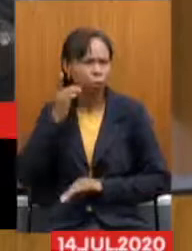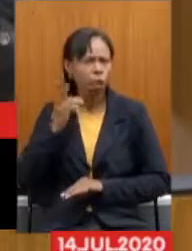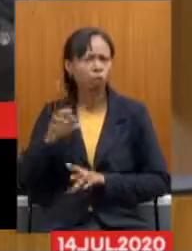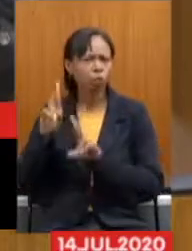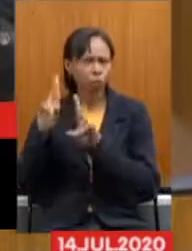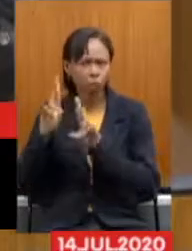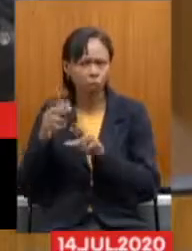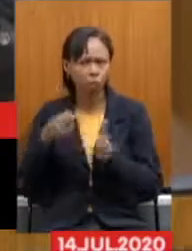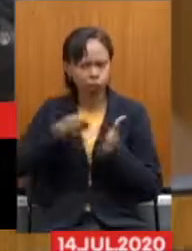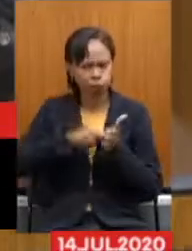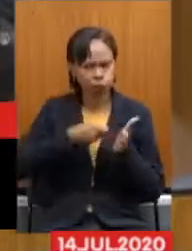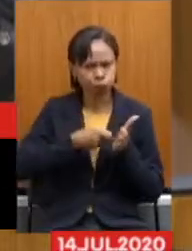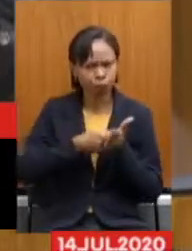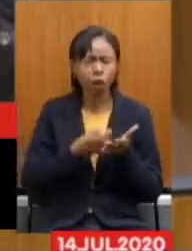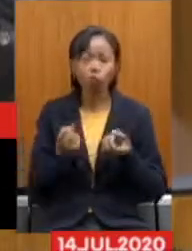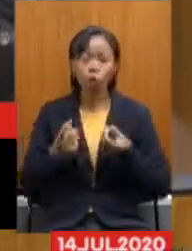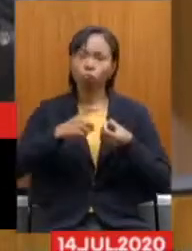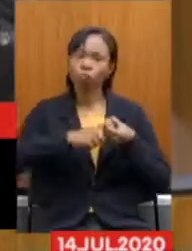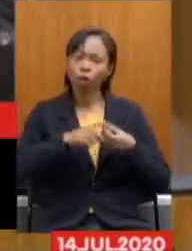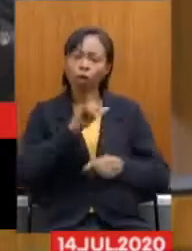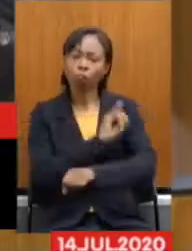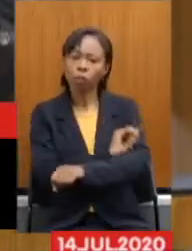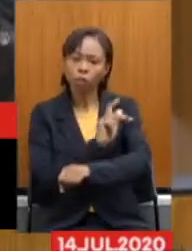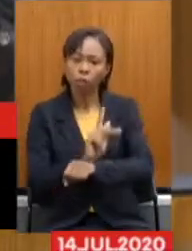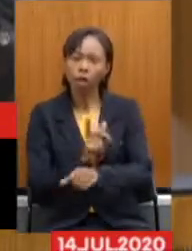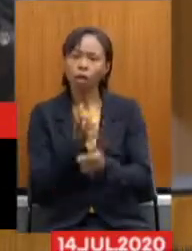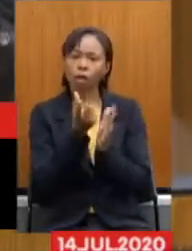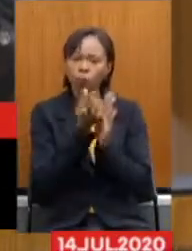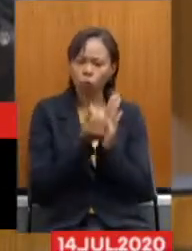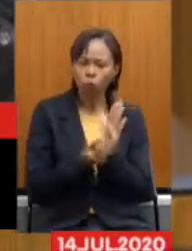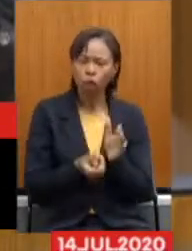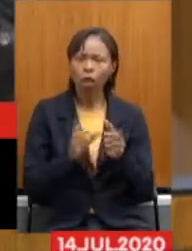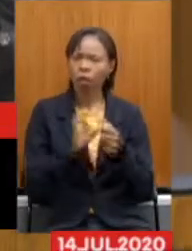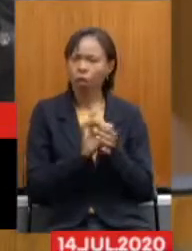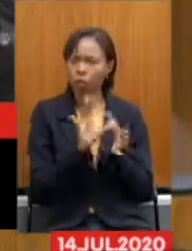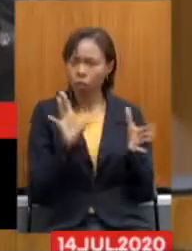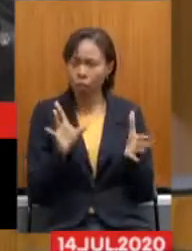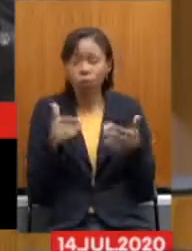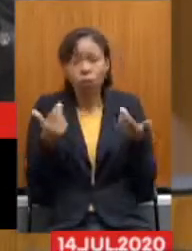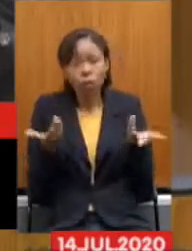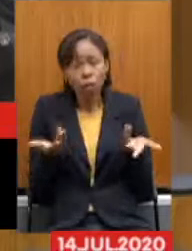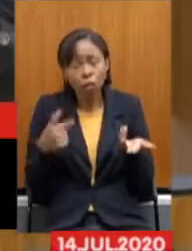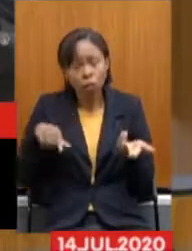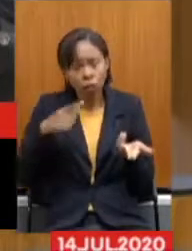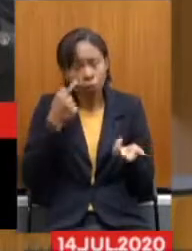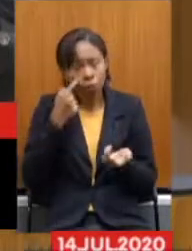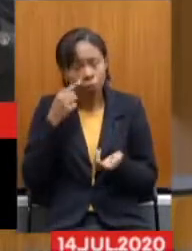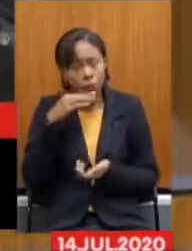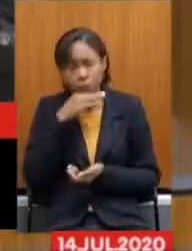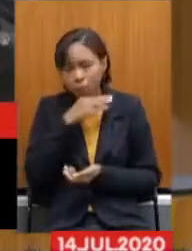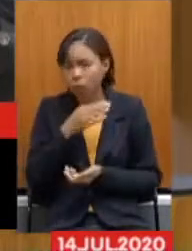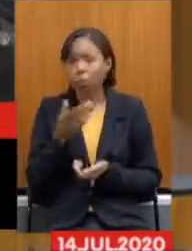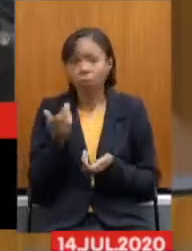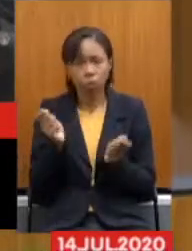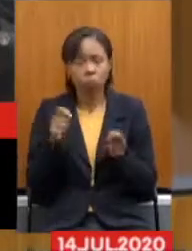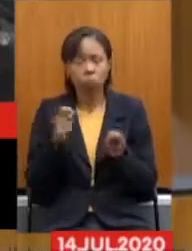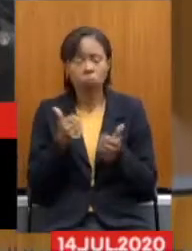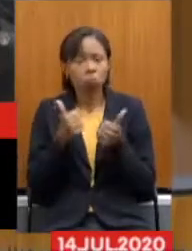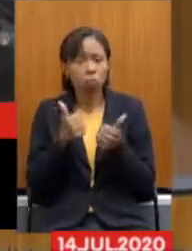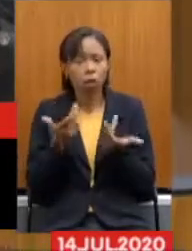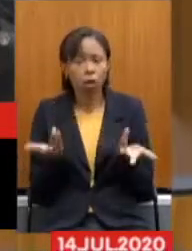Devolver Autonomia Administrativa E financeira Para o Ipseng Podemos ver Que isso funciona Então Não se justifica